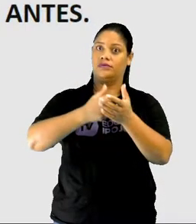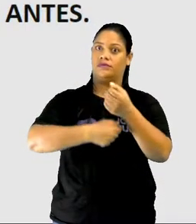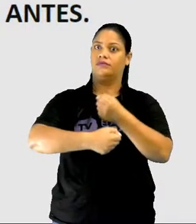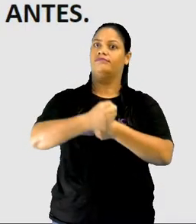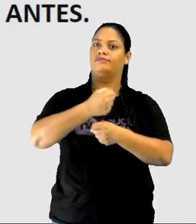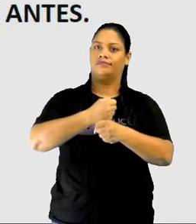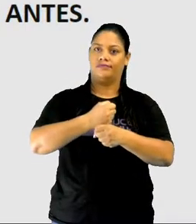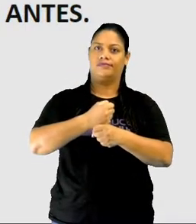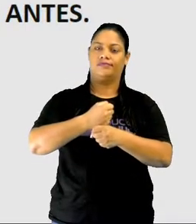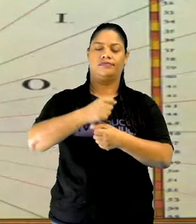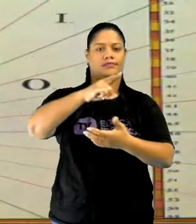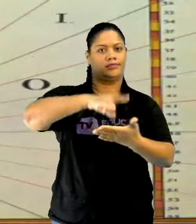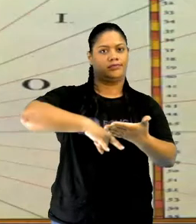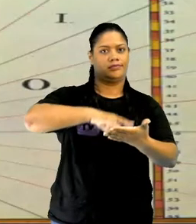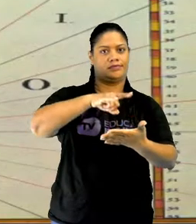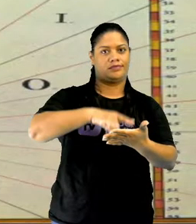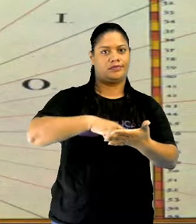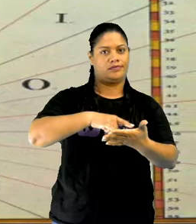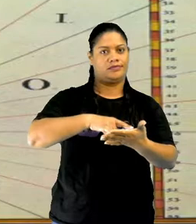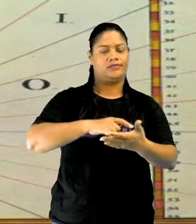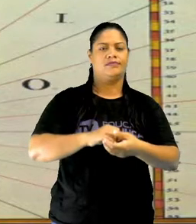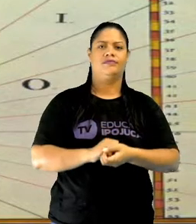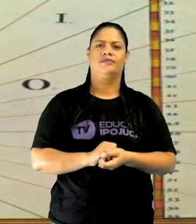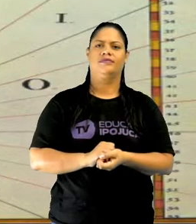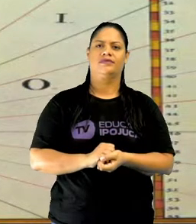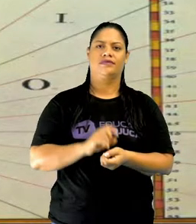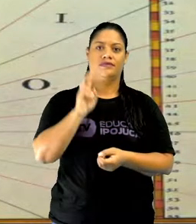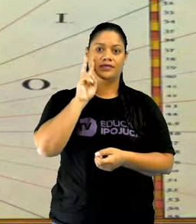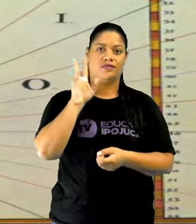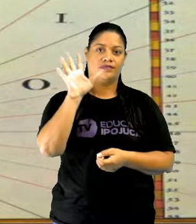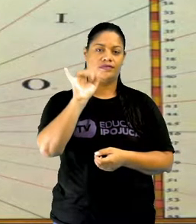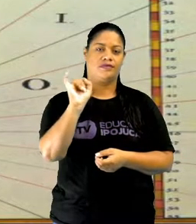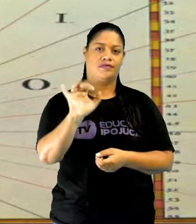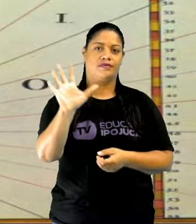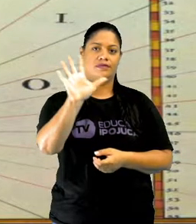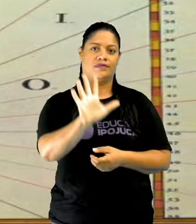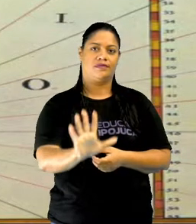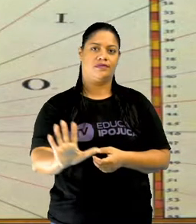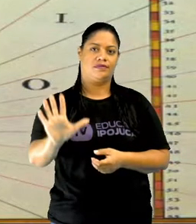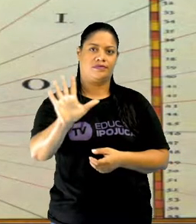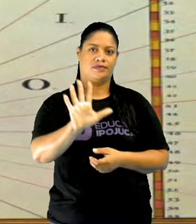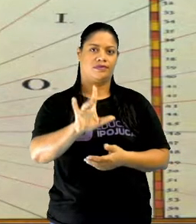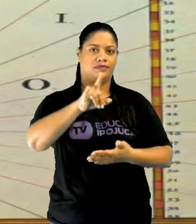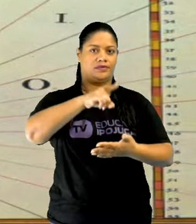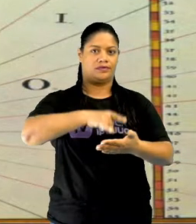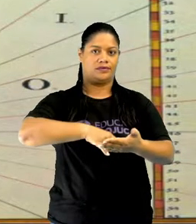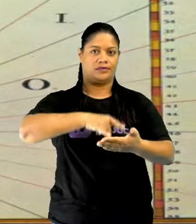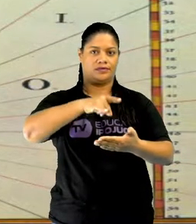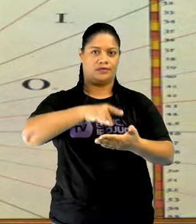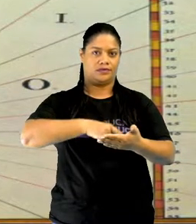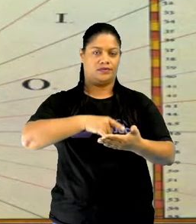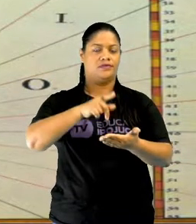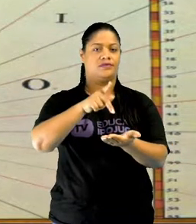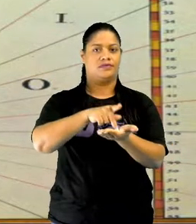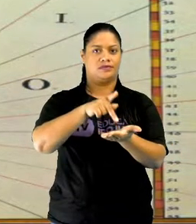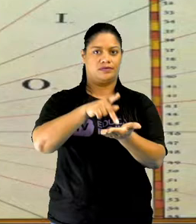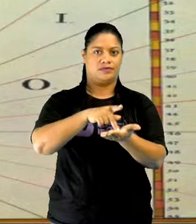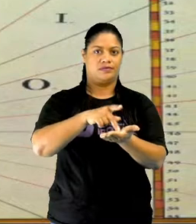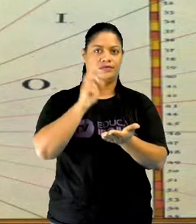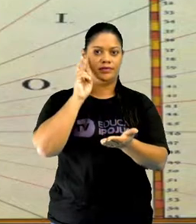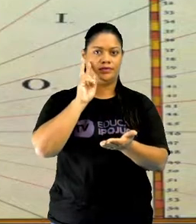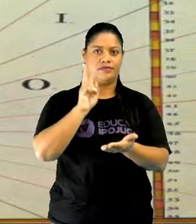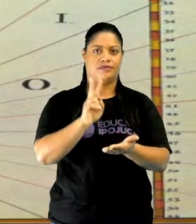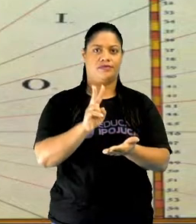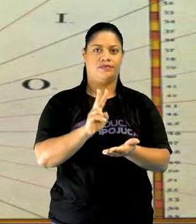do Tratado de Tordesilhas. Aí a gente tem uma imagem do Tratado de Tordesilhas original. a gente vê